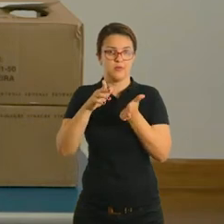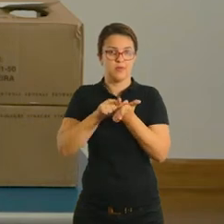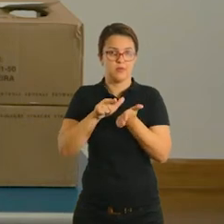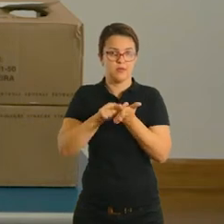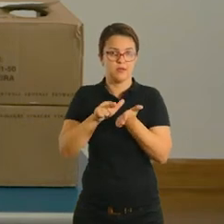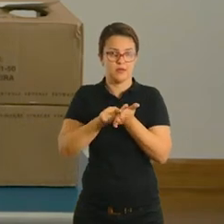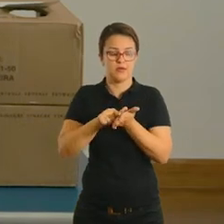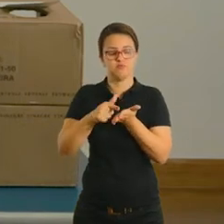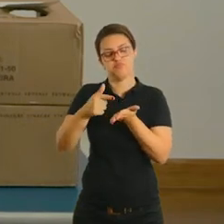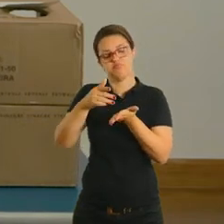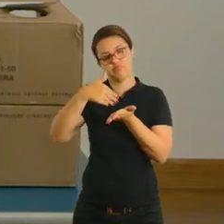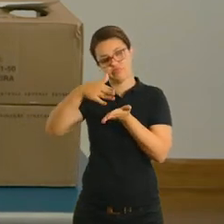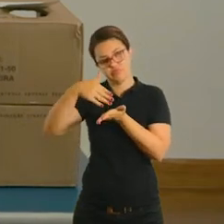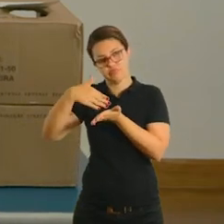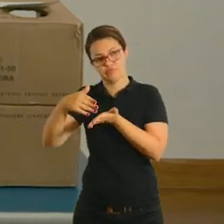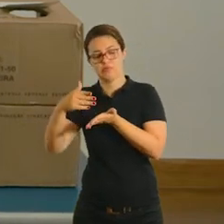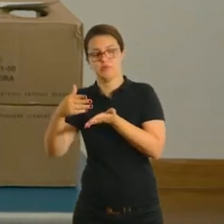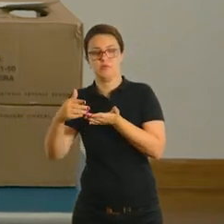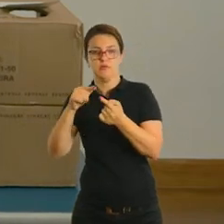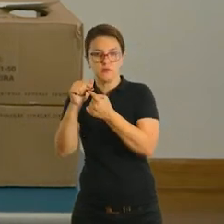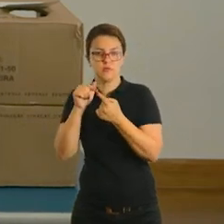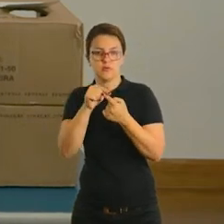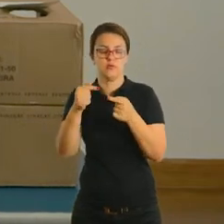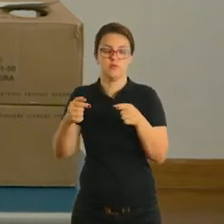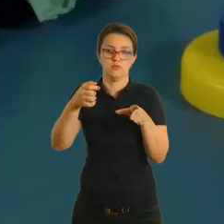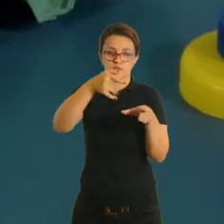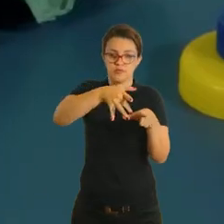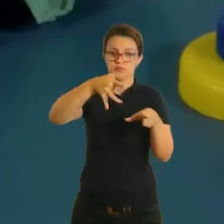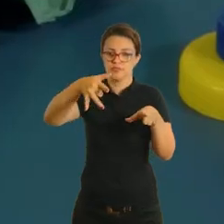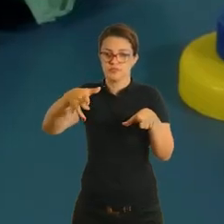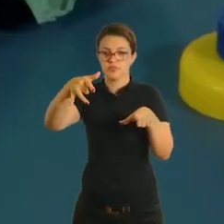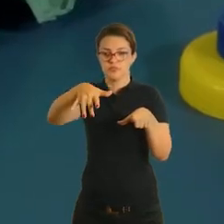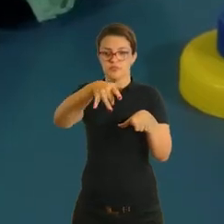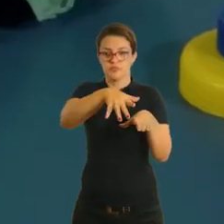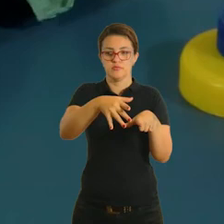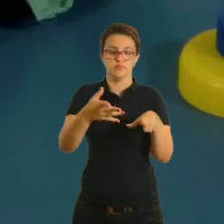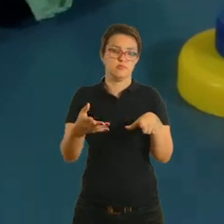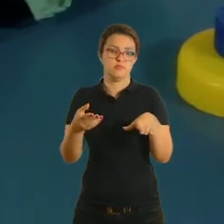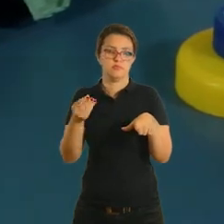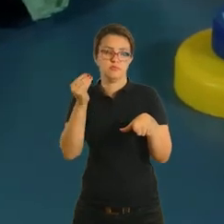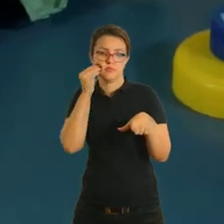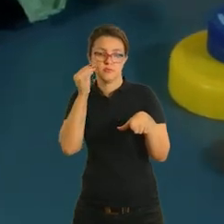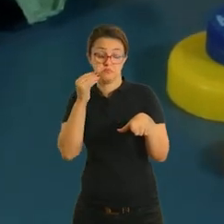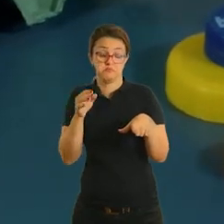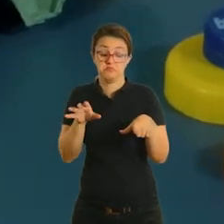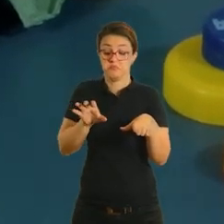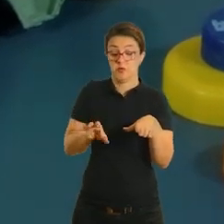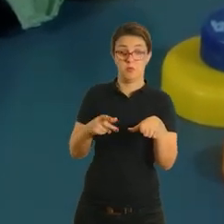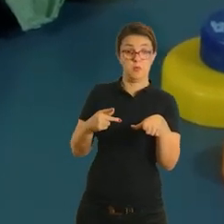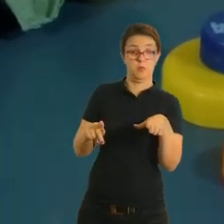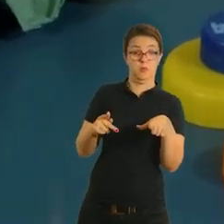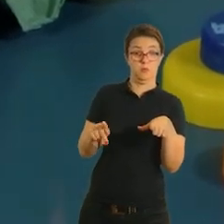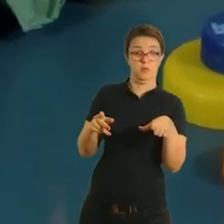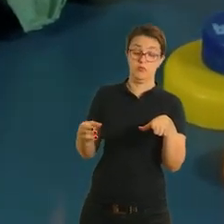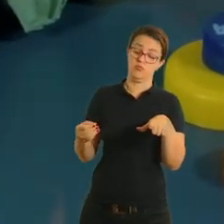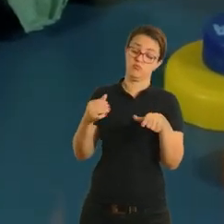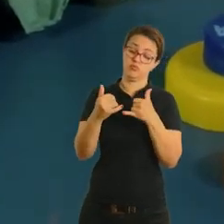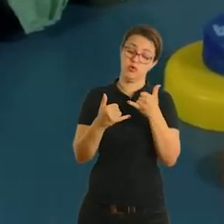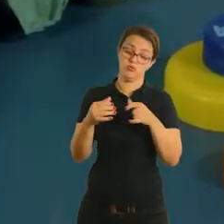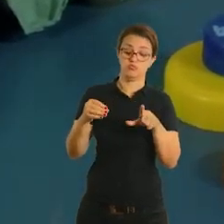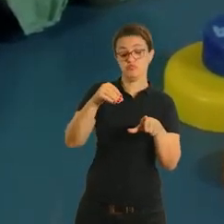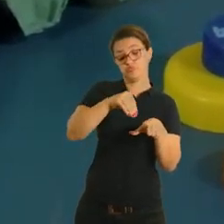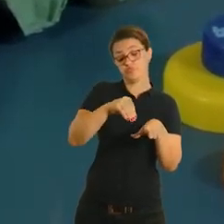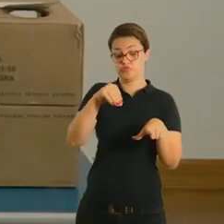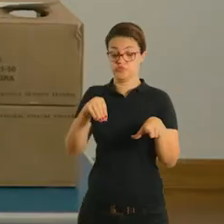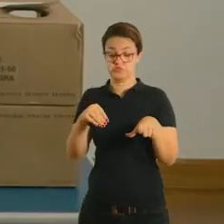quadradinhos que aí você também vai trabalhar as formas geométricas com eles. Então você deixa ele colocando do jeitinho dele, aonde